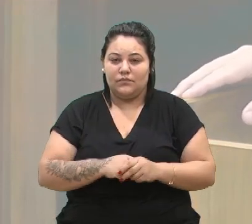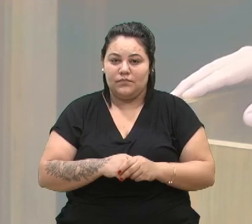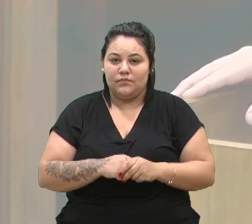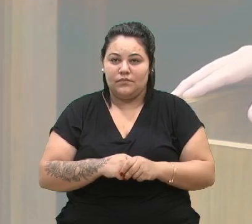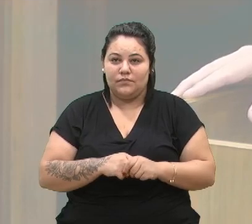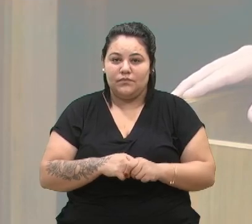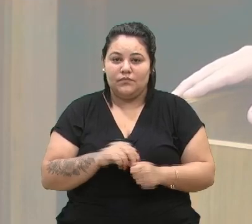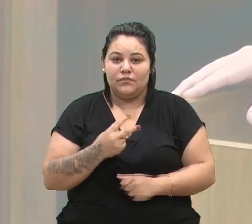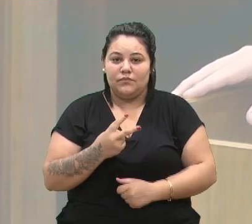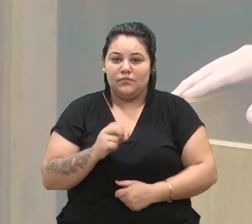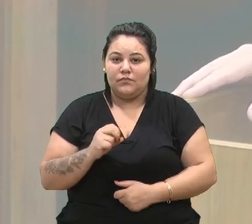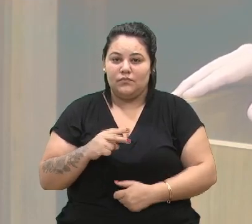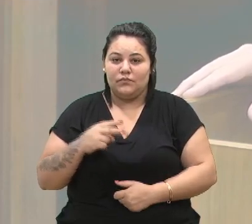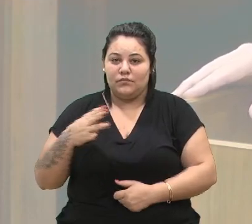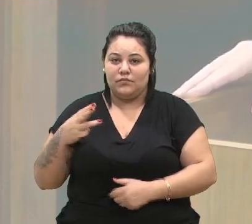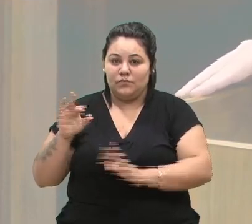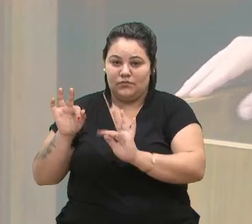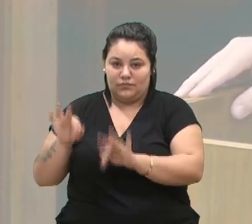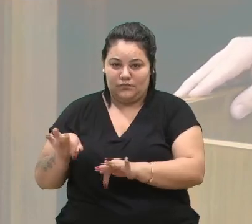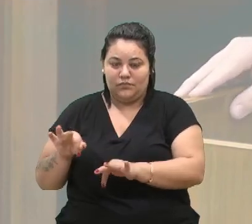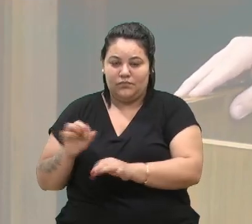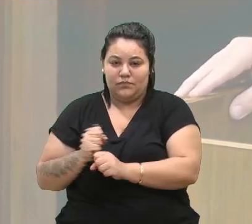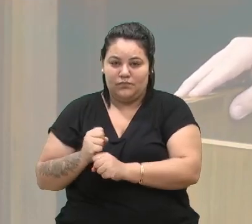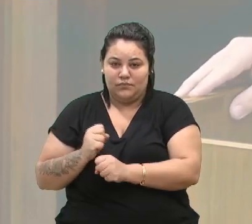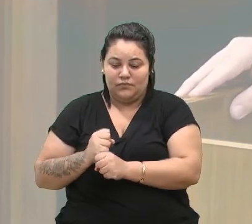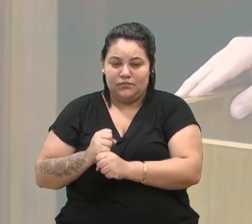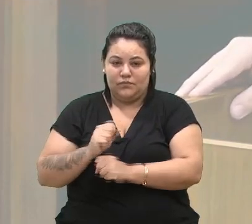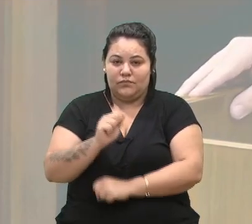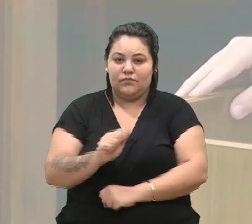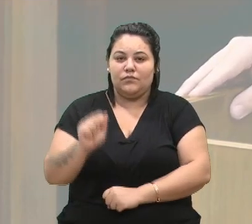2023, a Associação Nacional